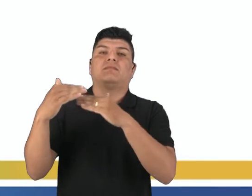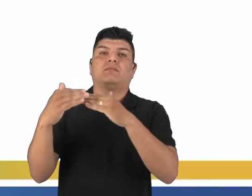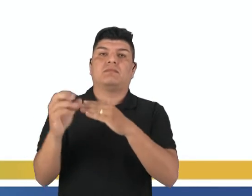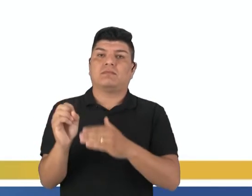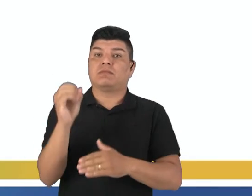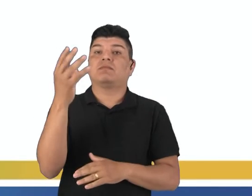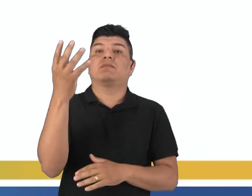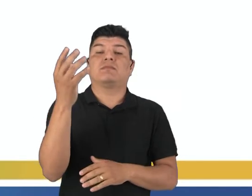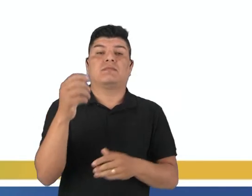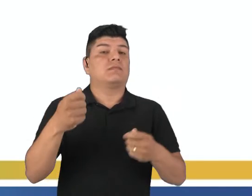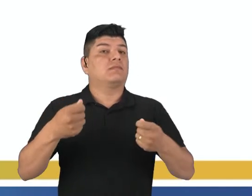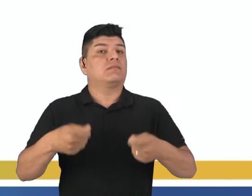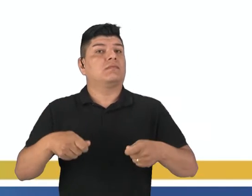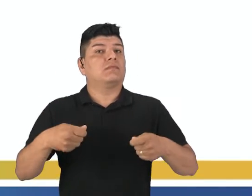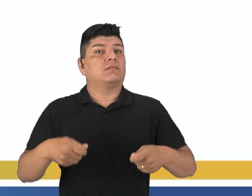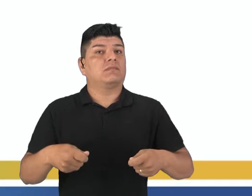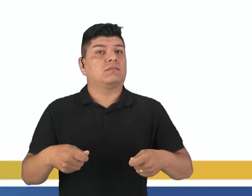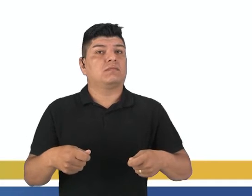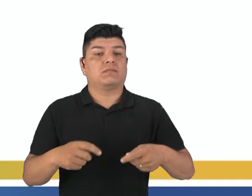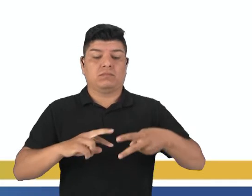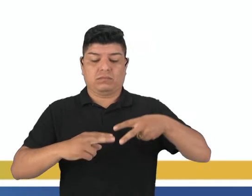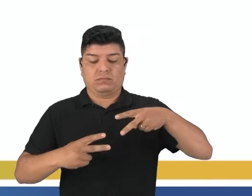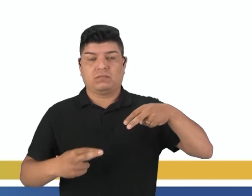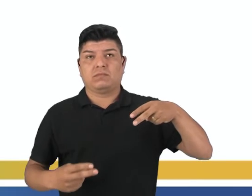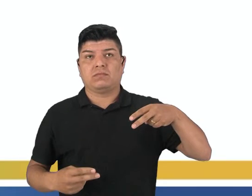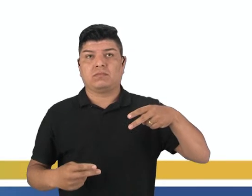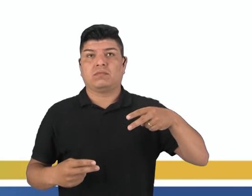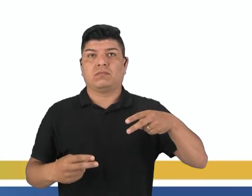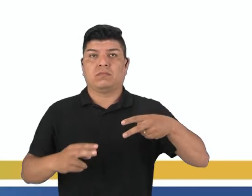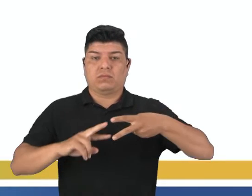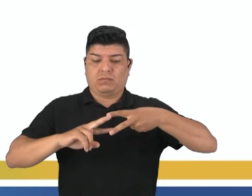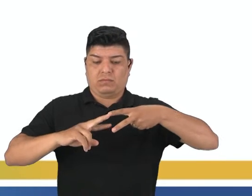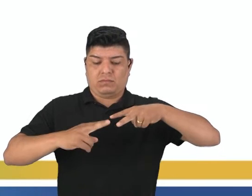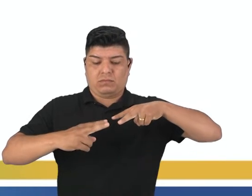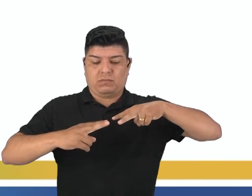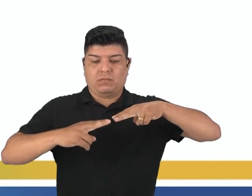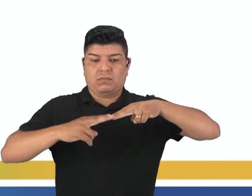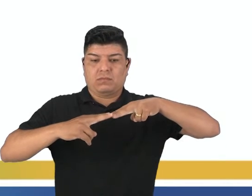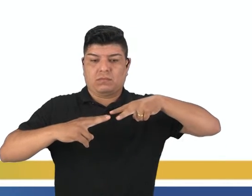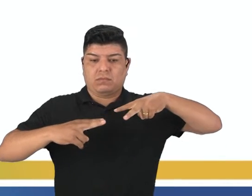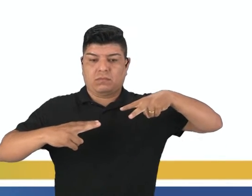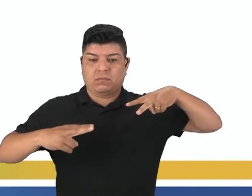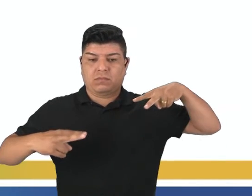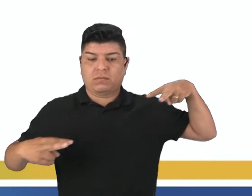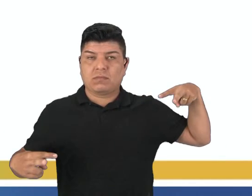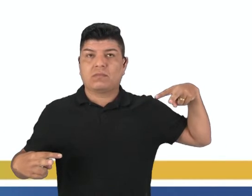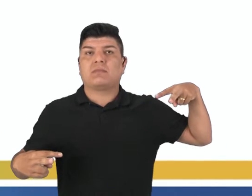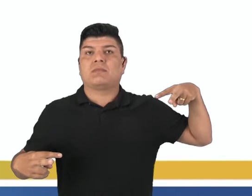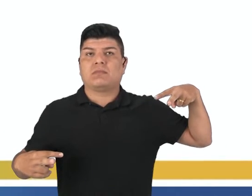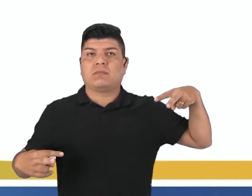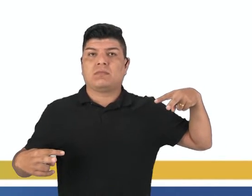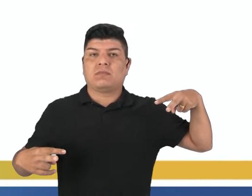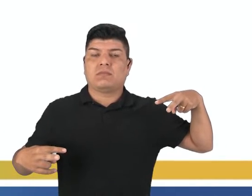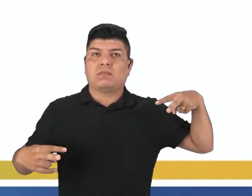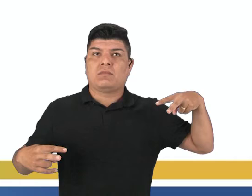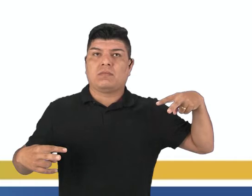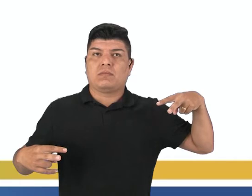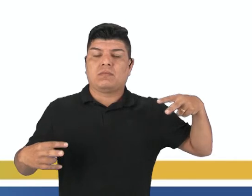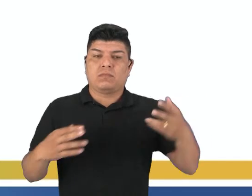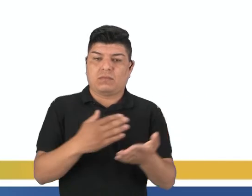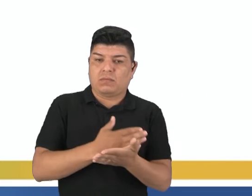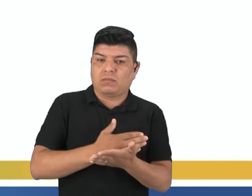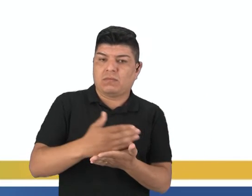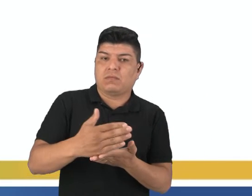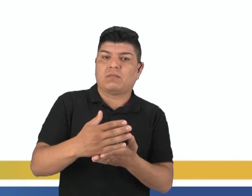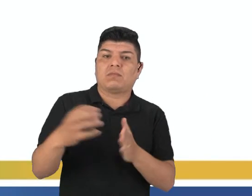processo ocorra, o DNA, ele se desenrola de forma parcial e se inicia a síntese de uma